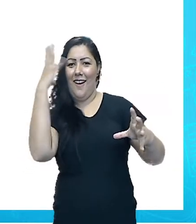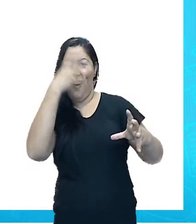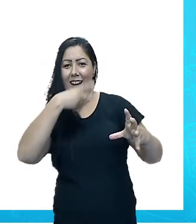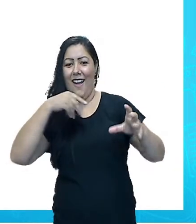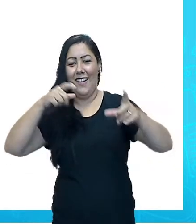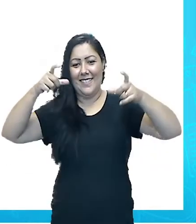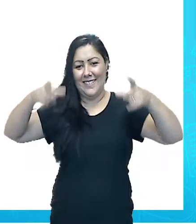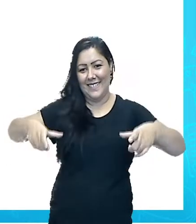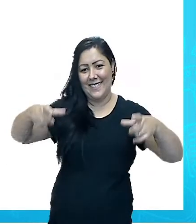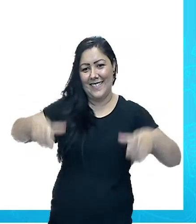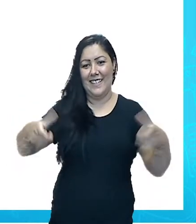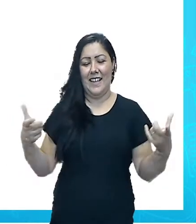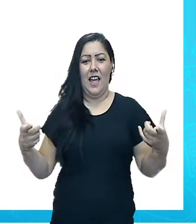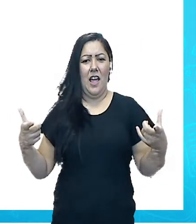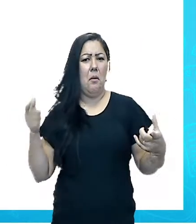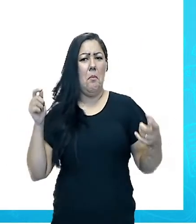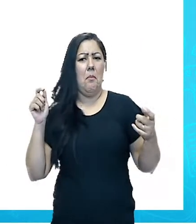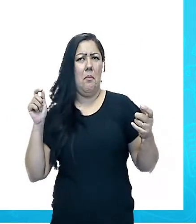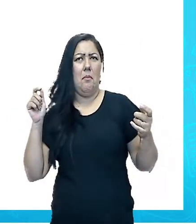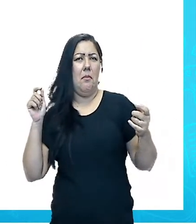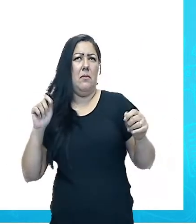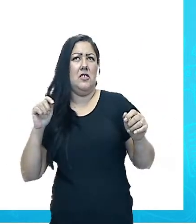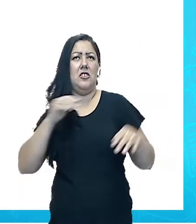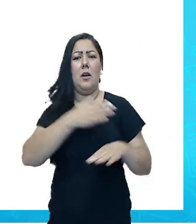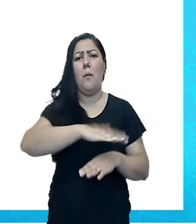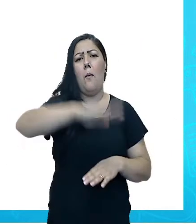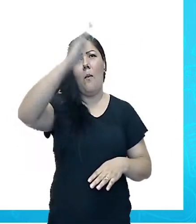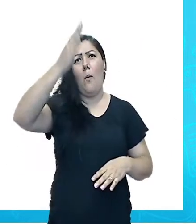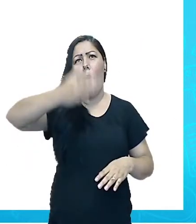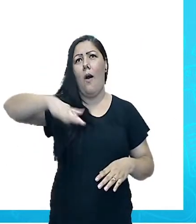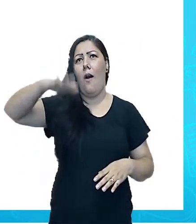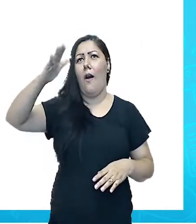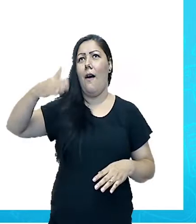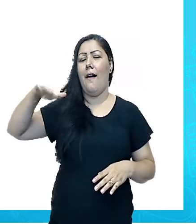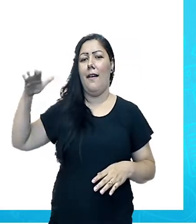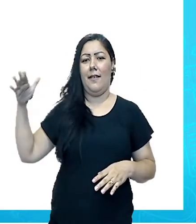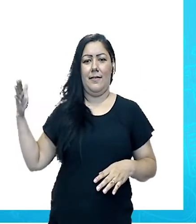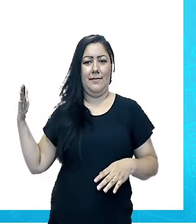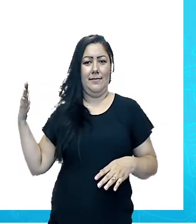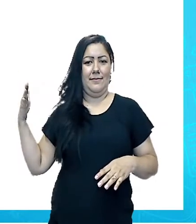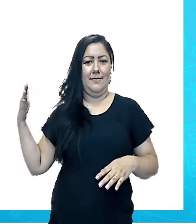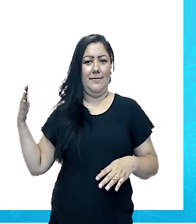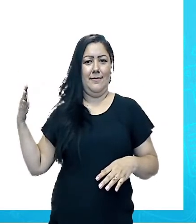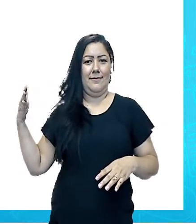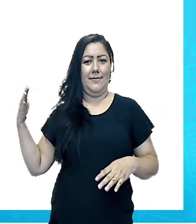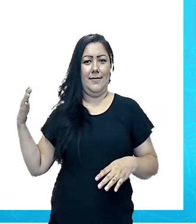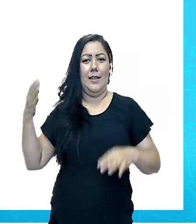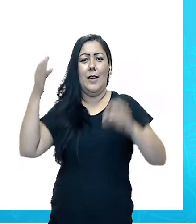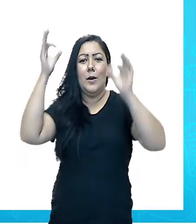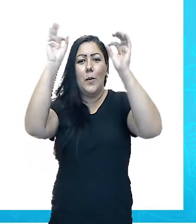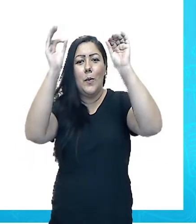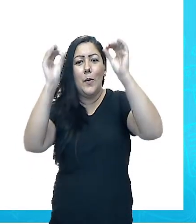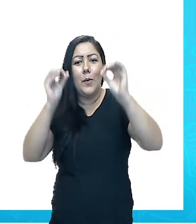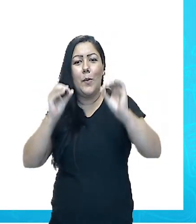Eu poderia colocar montanhas. Eu poderia colocar cobertos de neve.